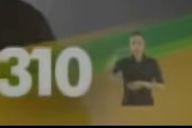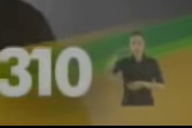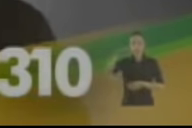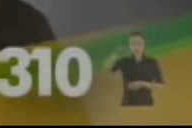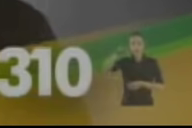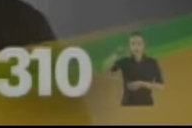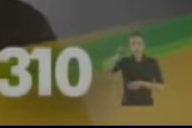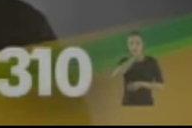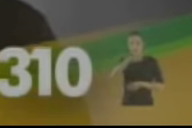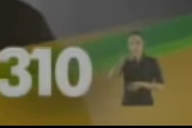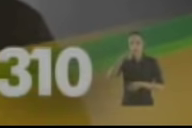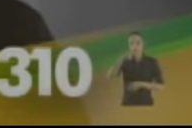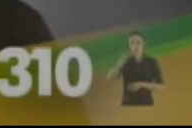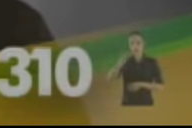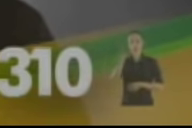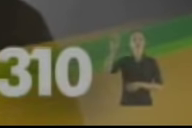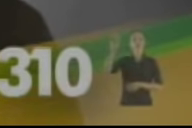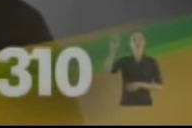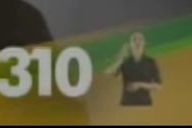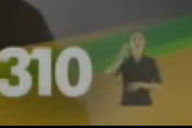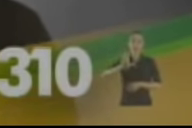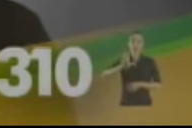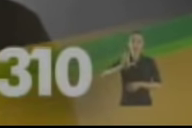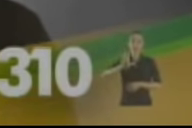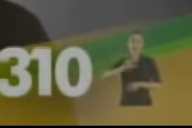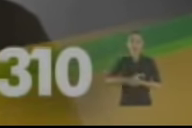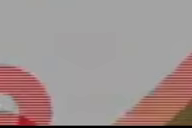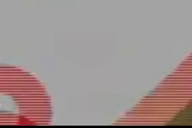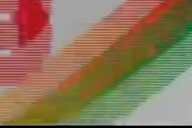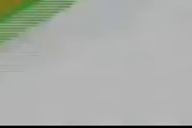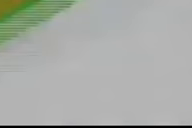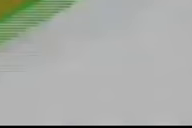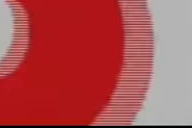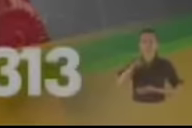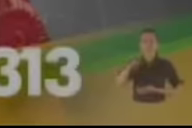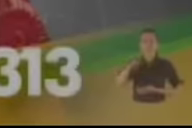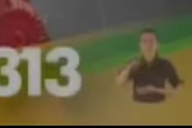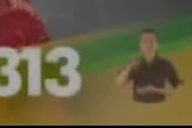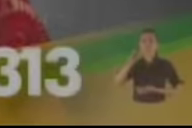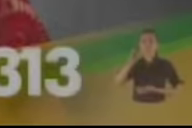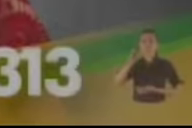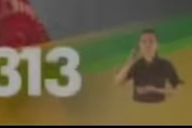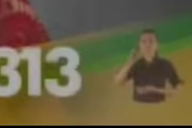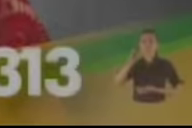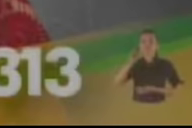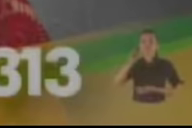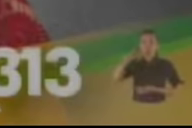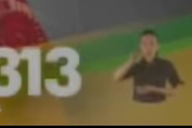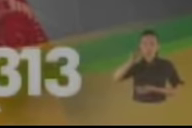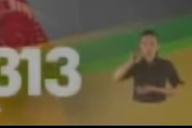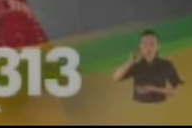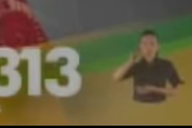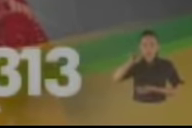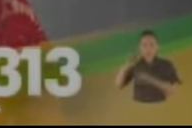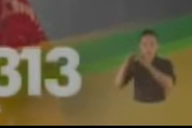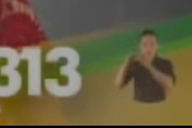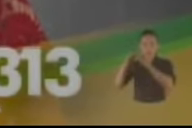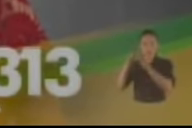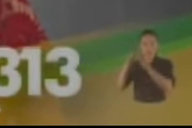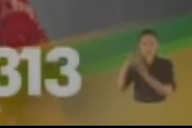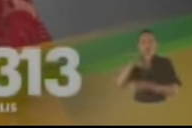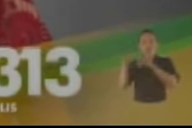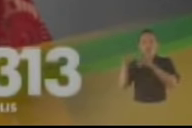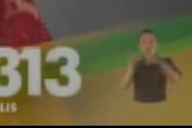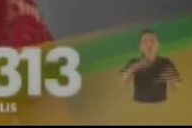Vote Edna Sampaio, 1310, a Federal do Lula. Sou Rosa Neide, vim da Bahia aos 17 anos para